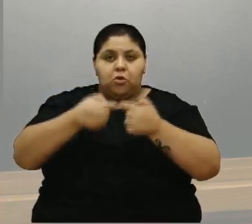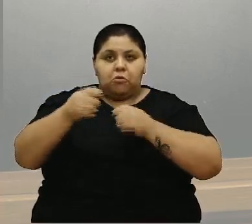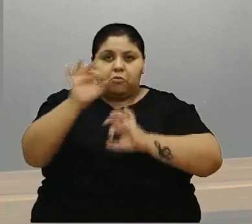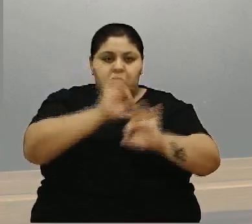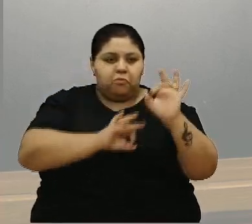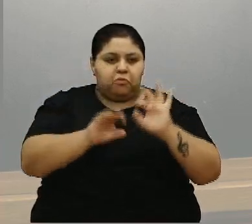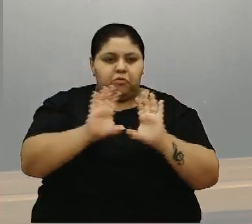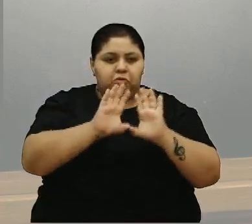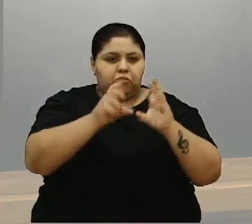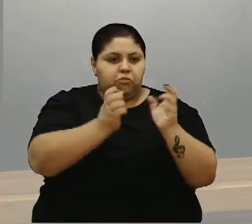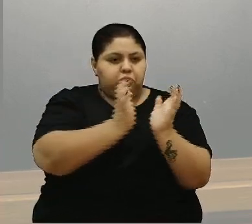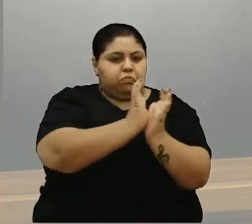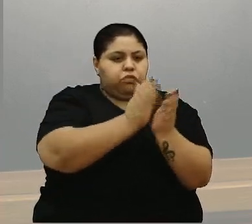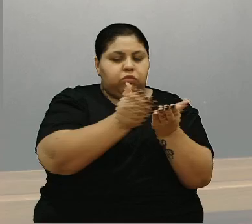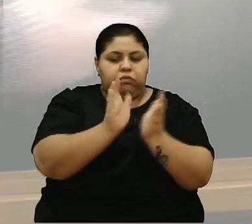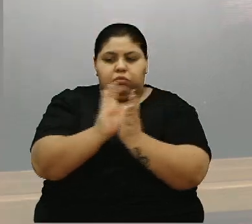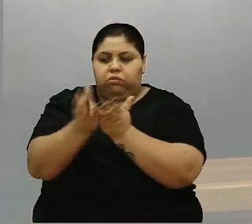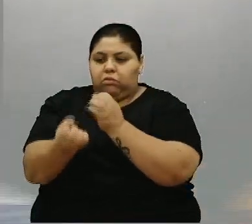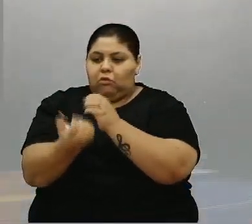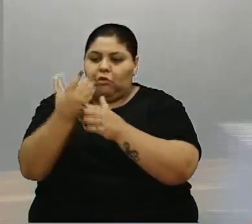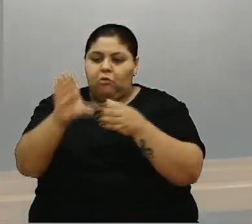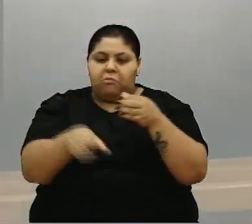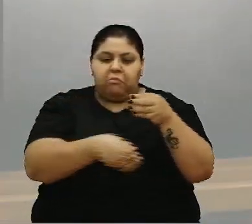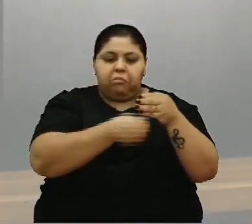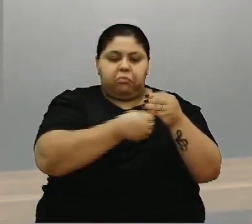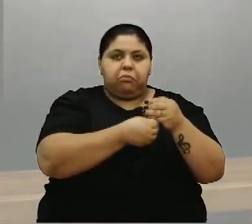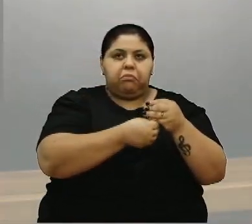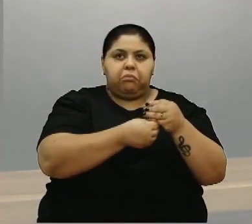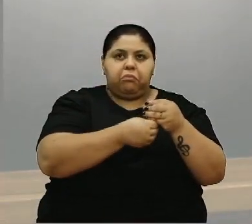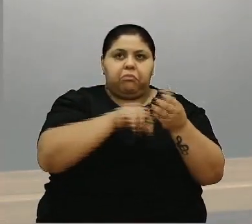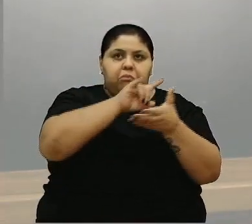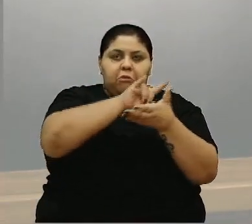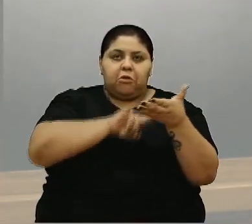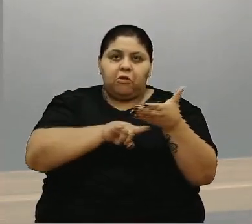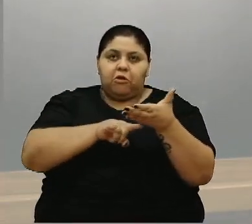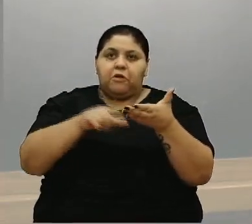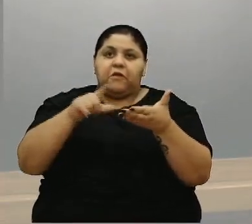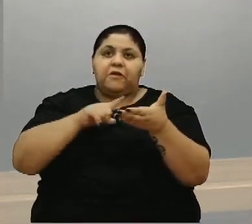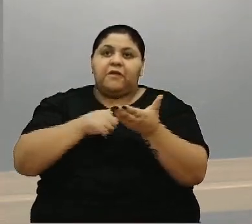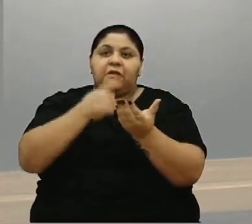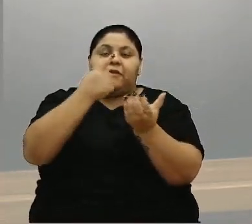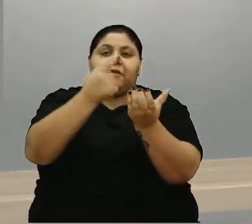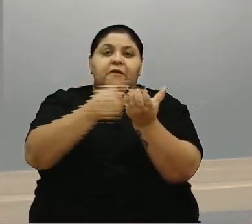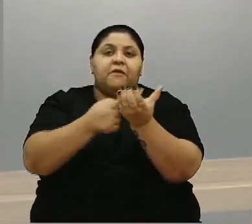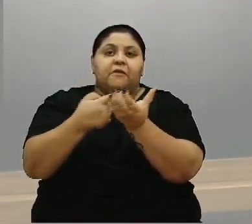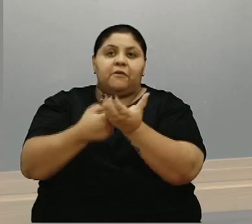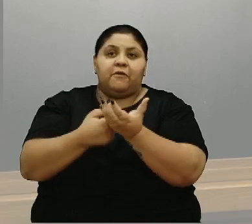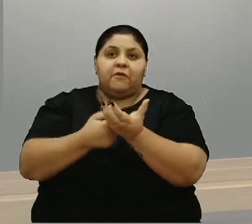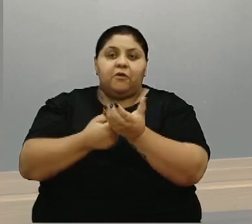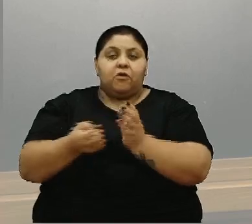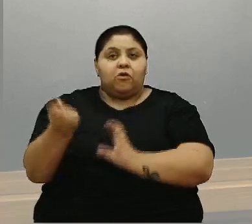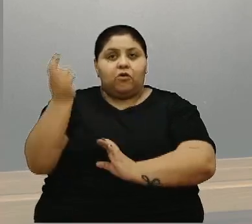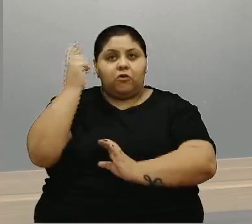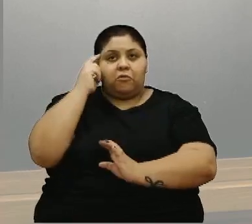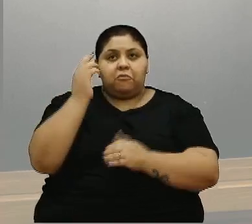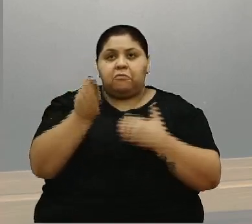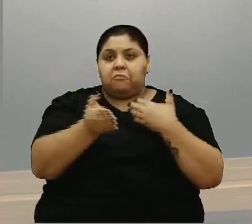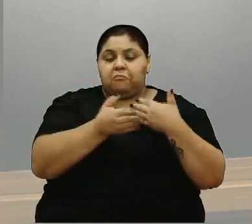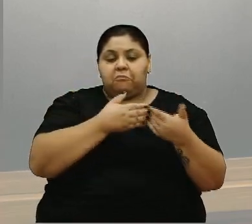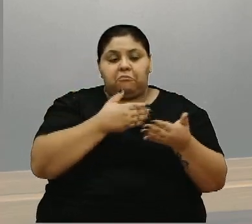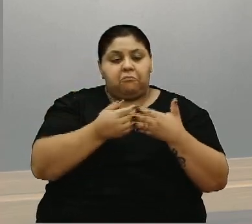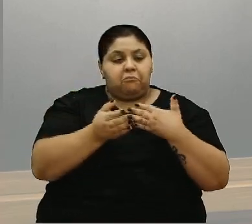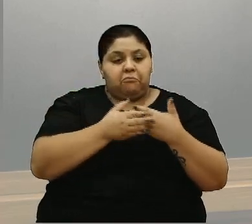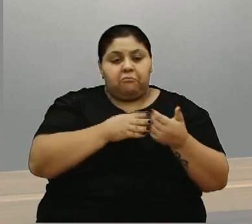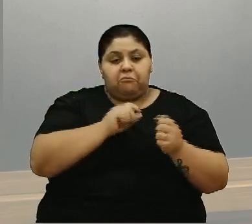comissões para fazer as emendas, para fazer o parecer, porque nós temos compromisso com a cultura, independente de quem